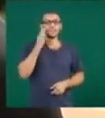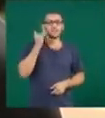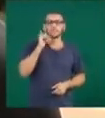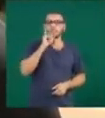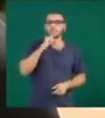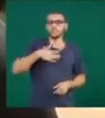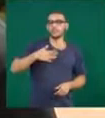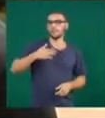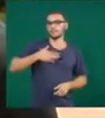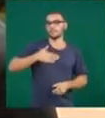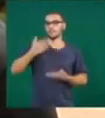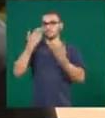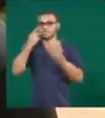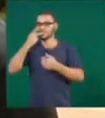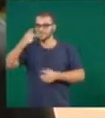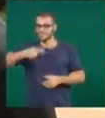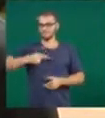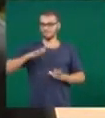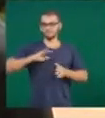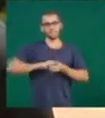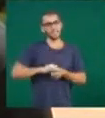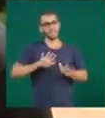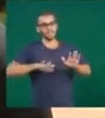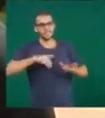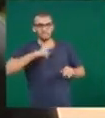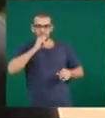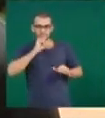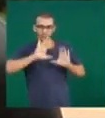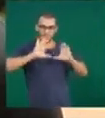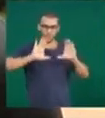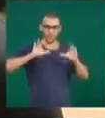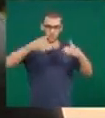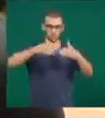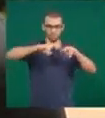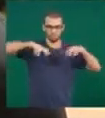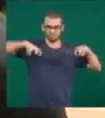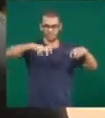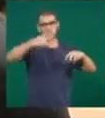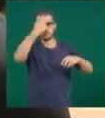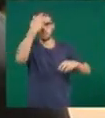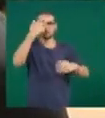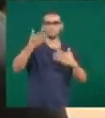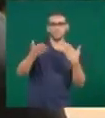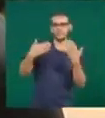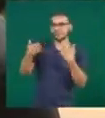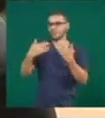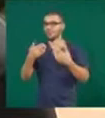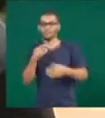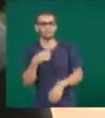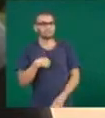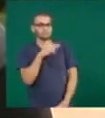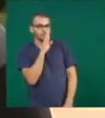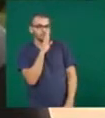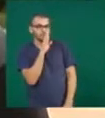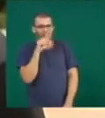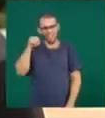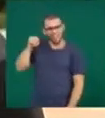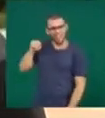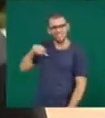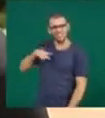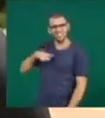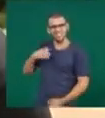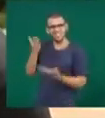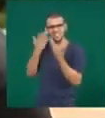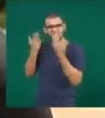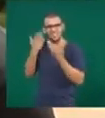da psicóloga uma coisa que eu achei muito legal, assim, que não é necessariamente a pessoa mais calada da mesa que